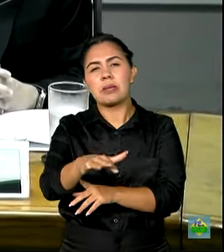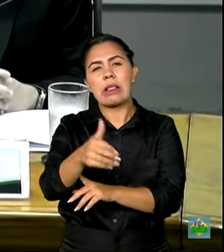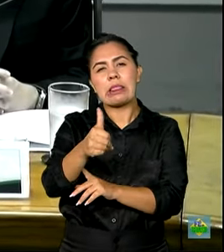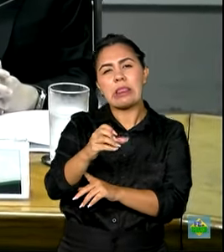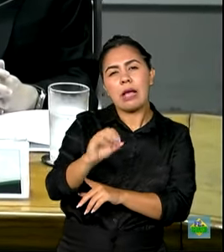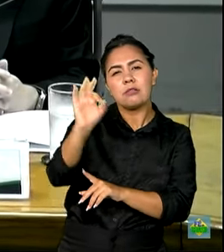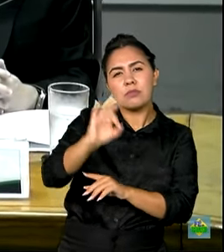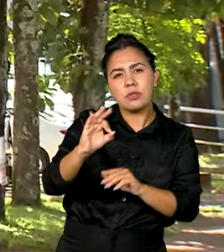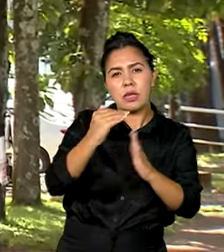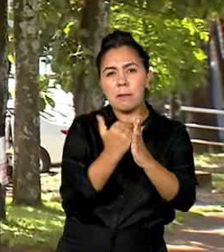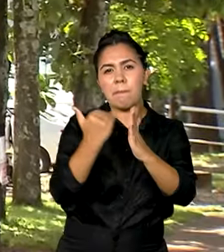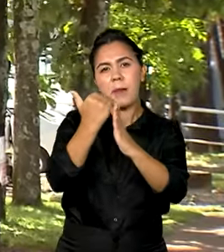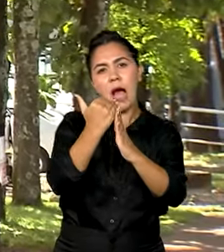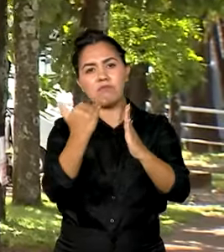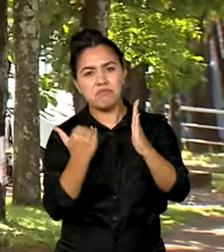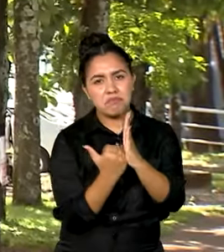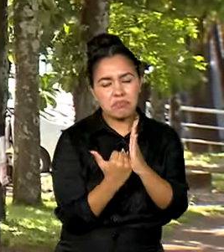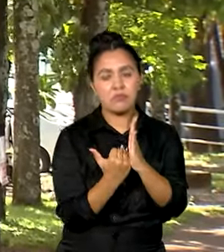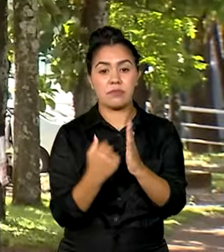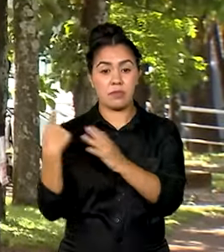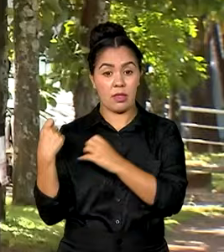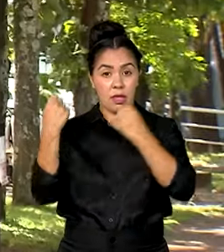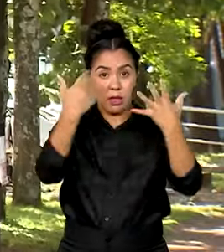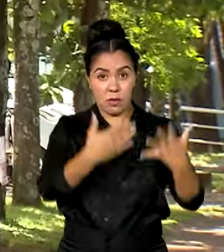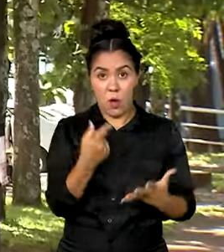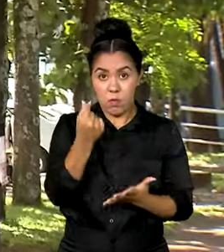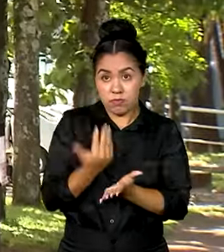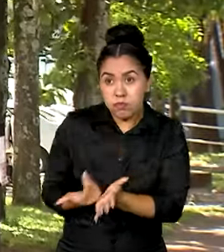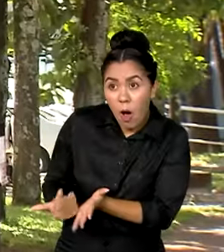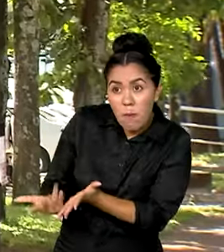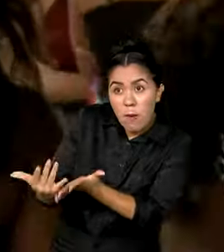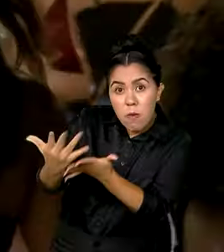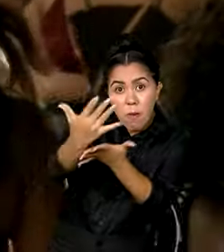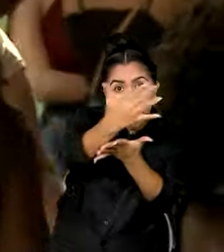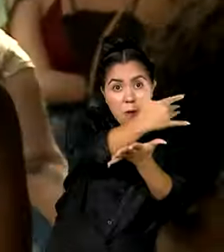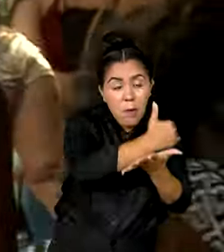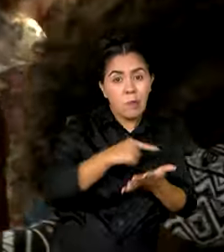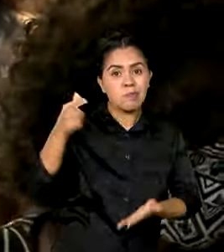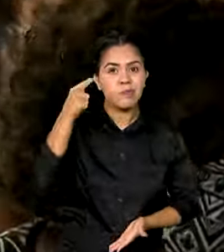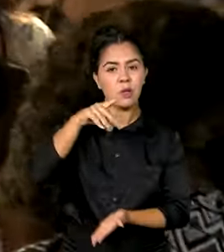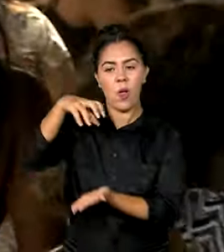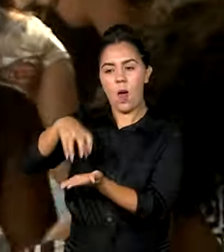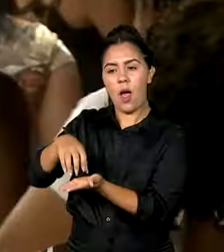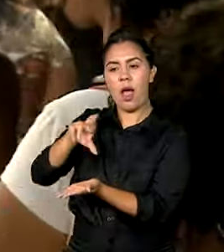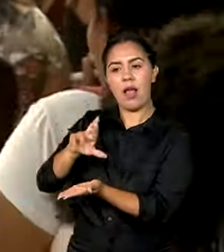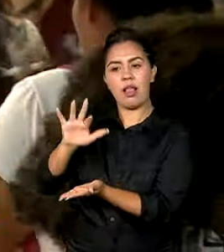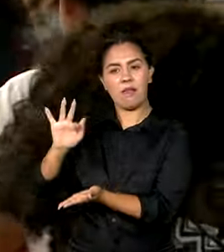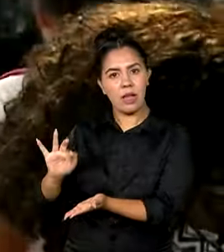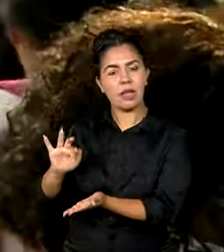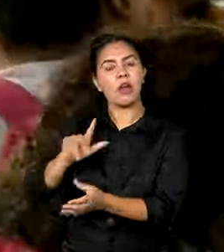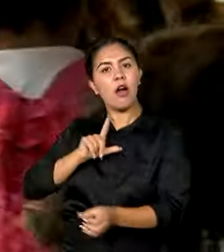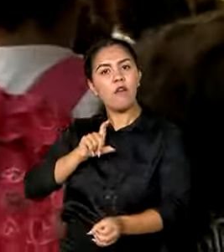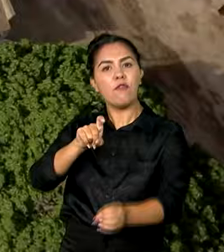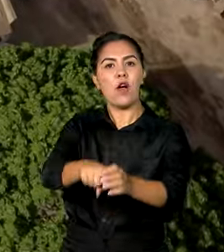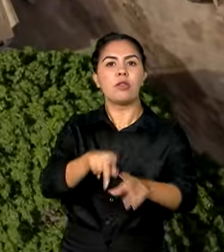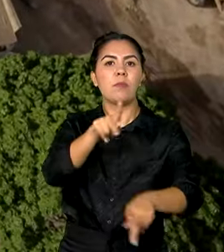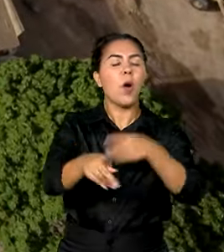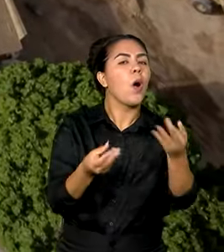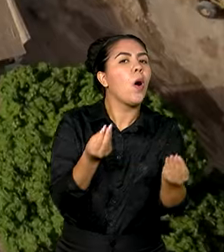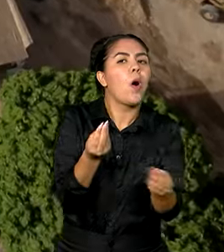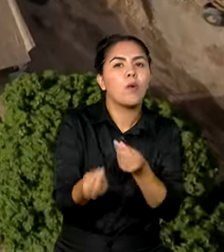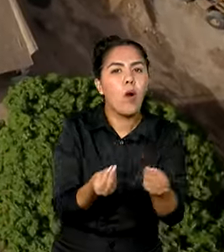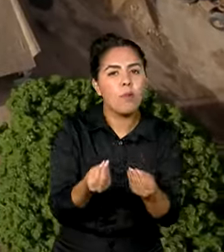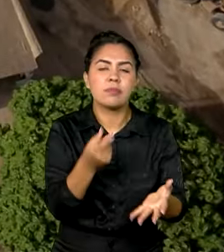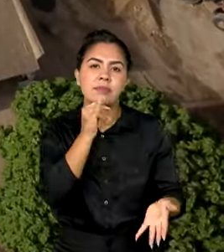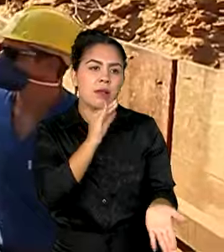pouquinho abaixo, um pouquinho acima. Todo esse montante recolhido pela Receita Federal volta para a população por meio de investimentos